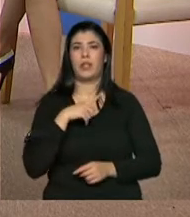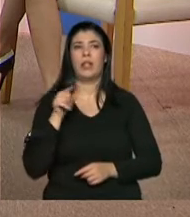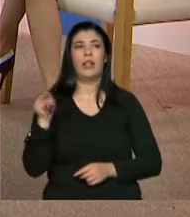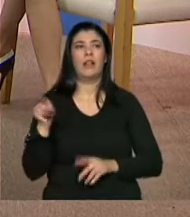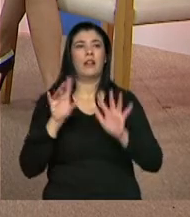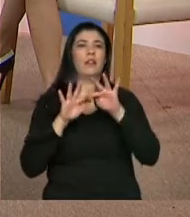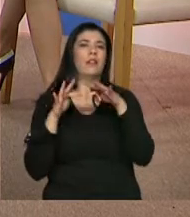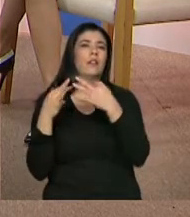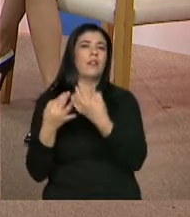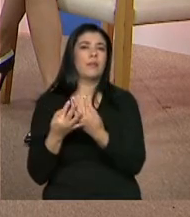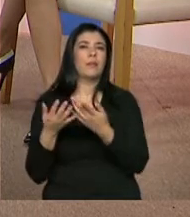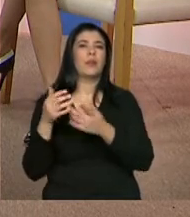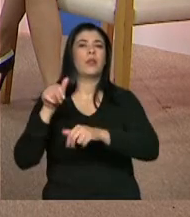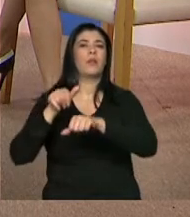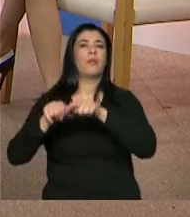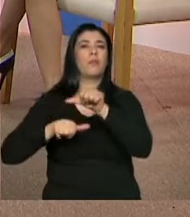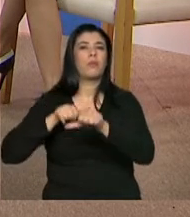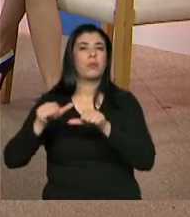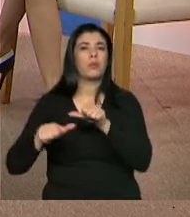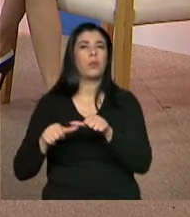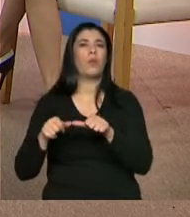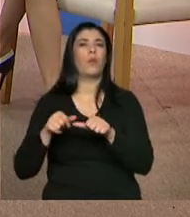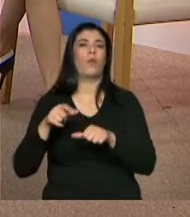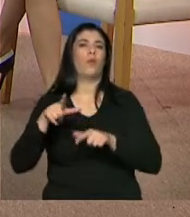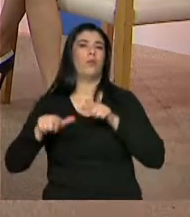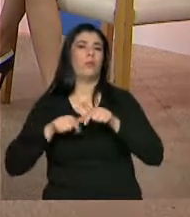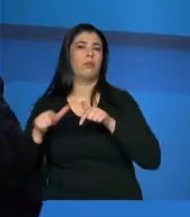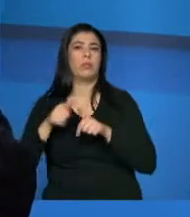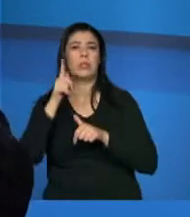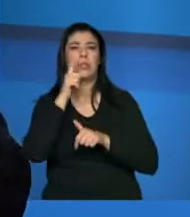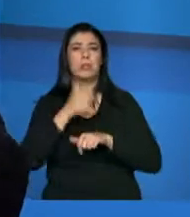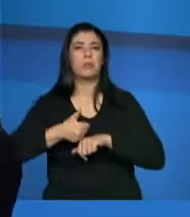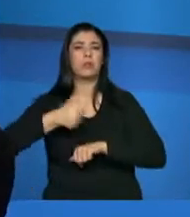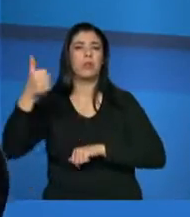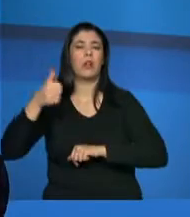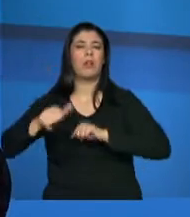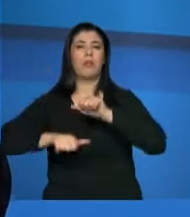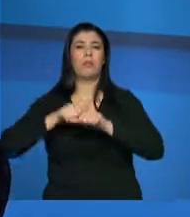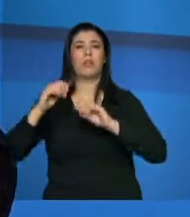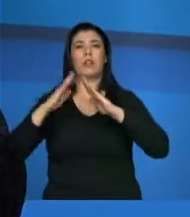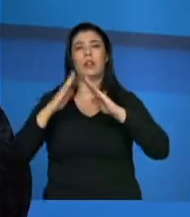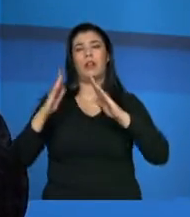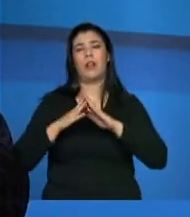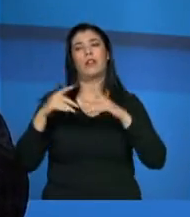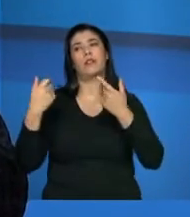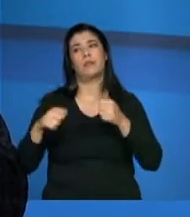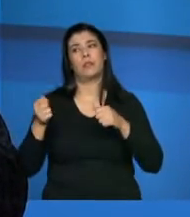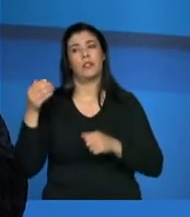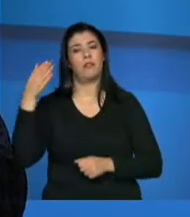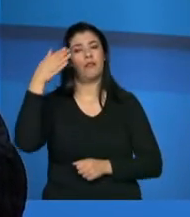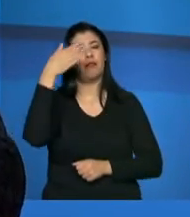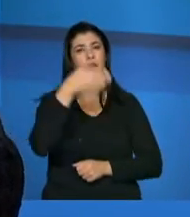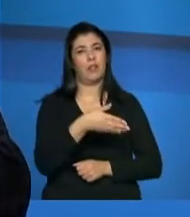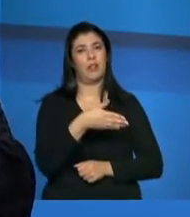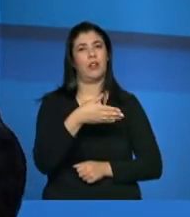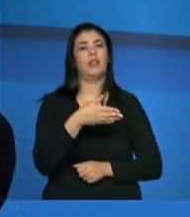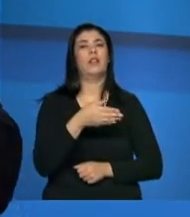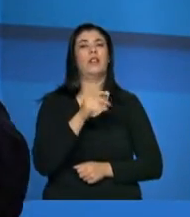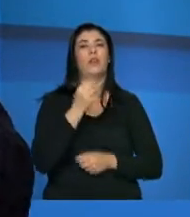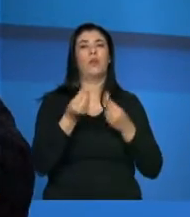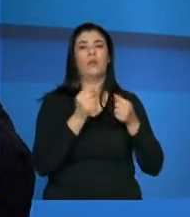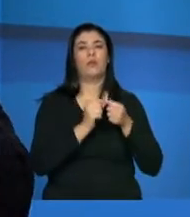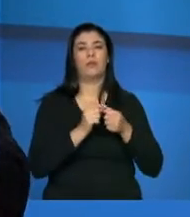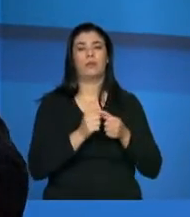família, eu tive uma mudança na minha situação de emprego, eu tive uma mudança na minha moradia, eu tenho que ir lá e atualizar meu cadastro. Então,